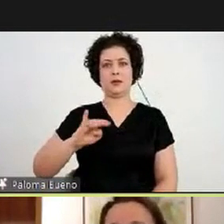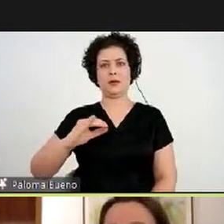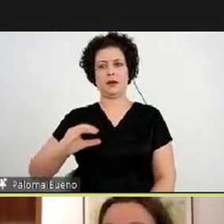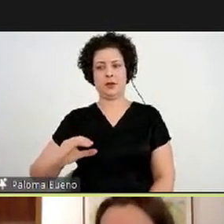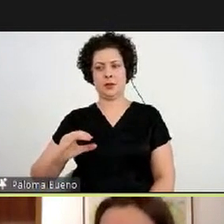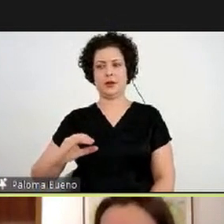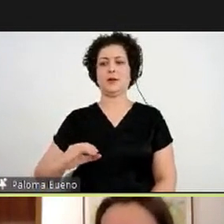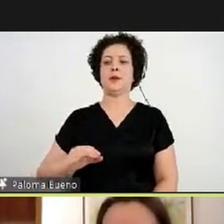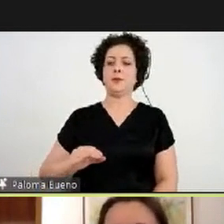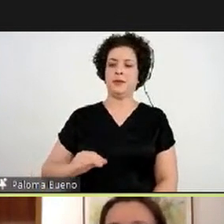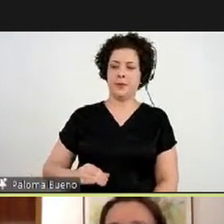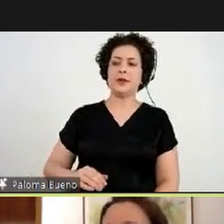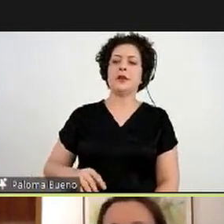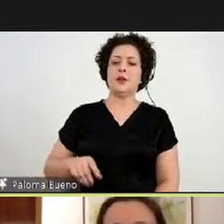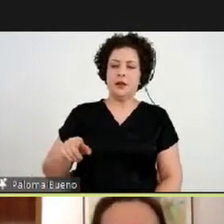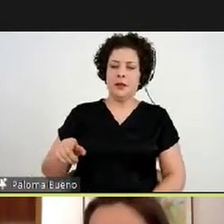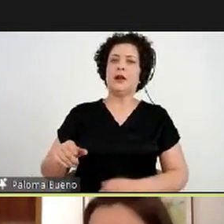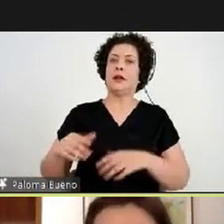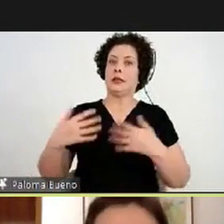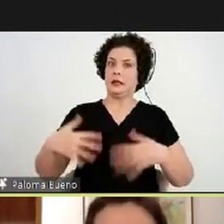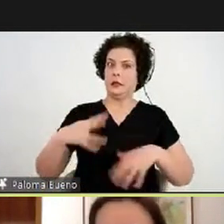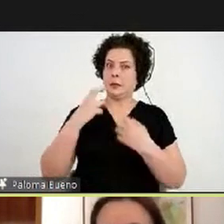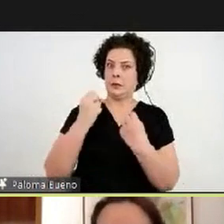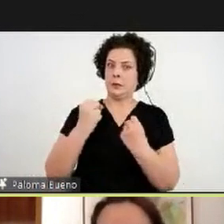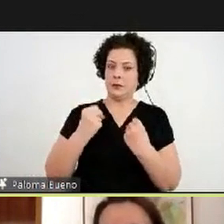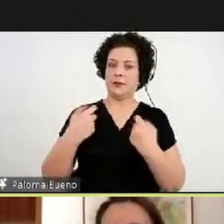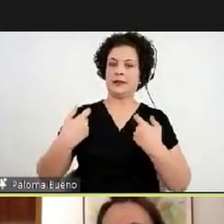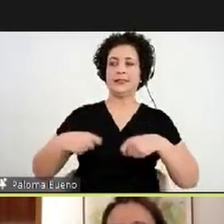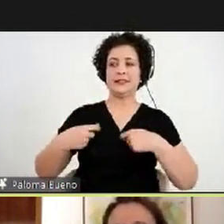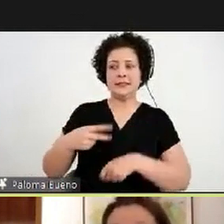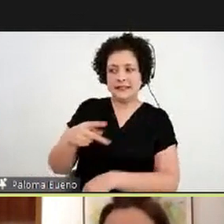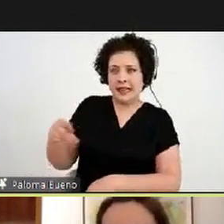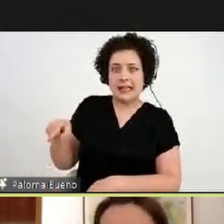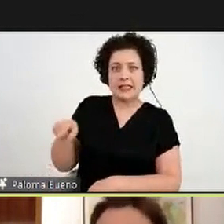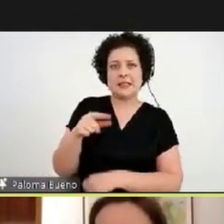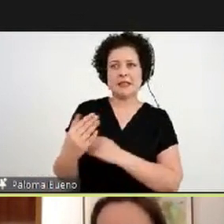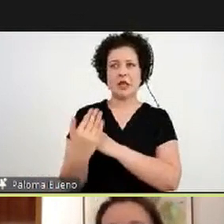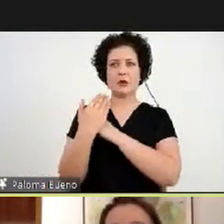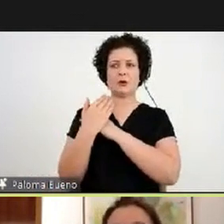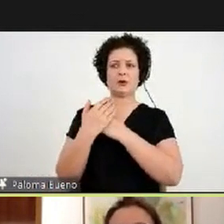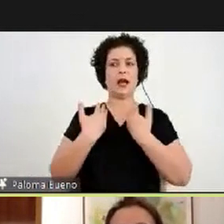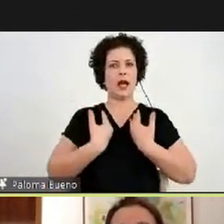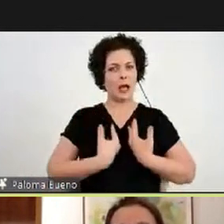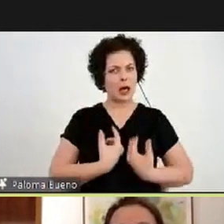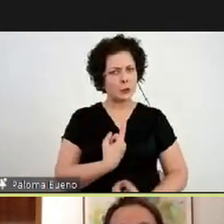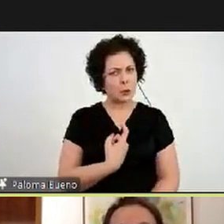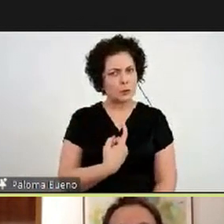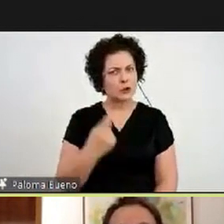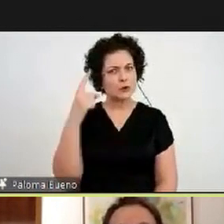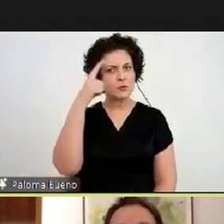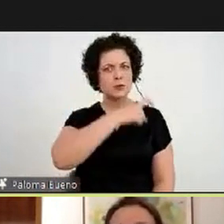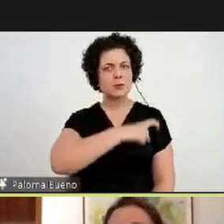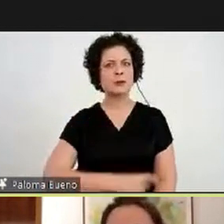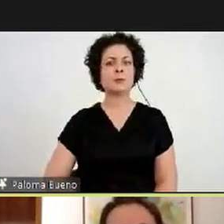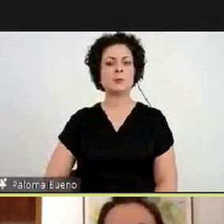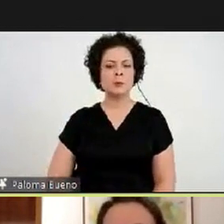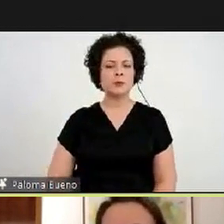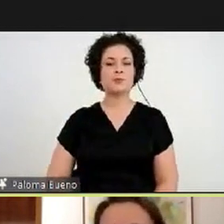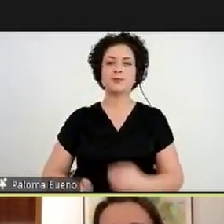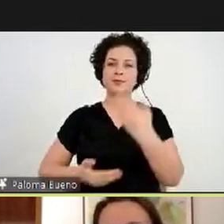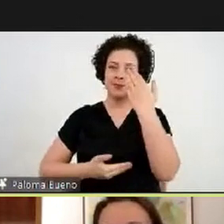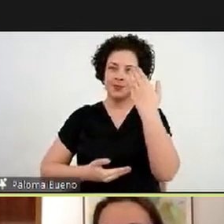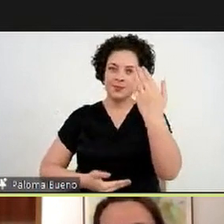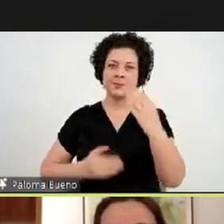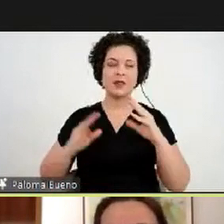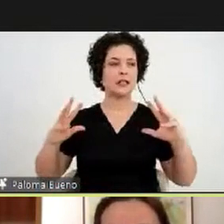essa semana é intensa e eu preciso muito delas, porque é cansativo, e agradeço